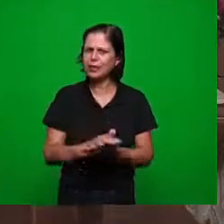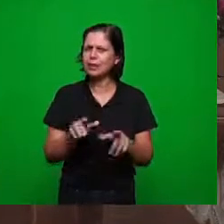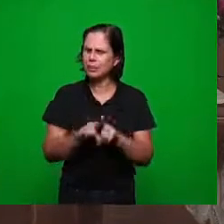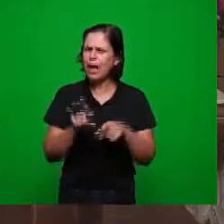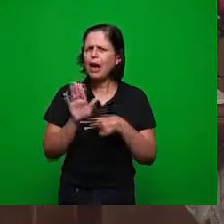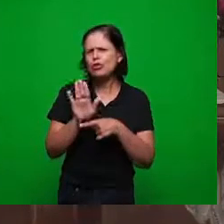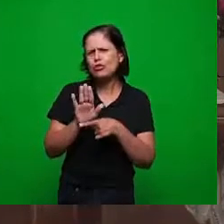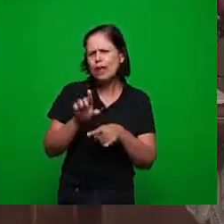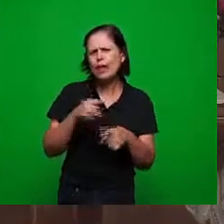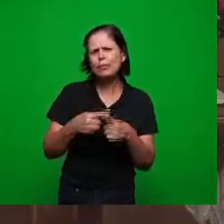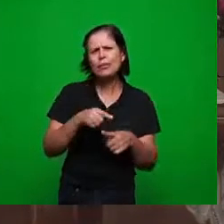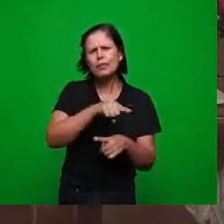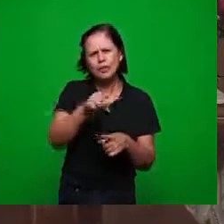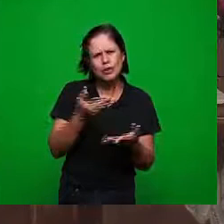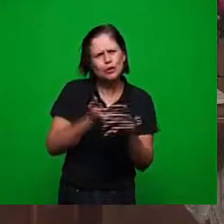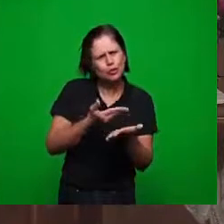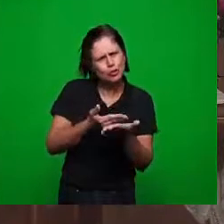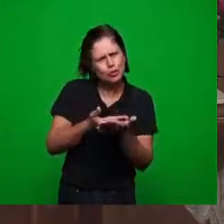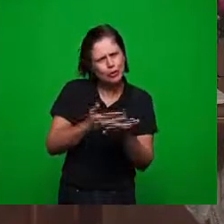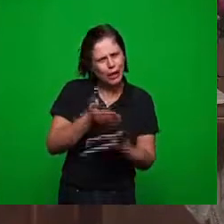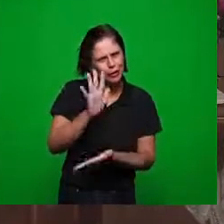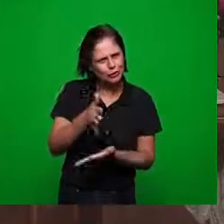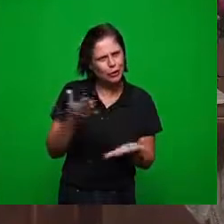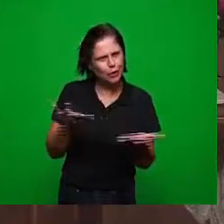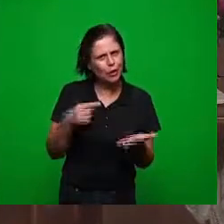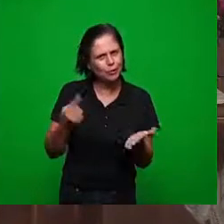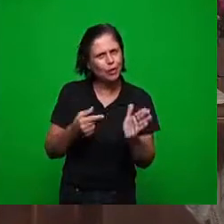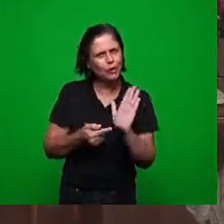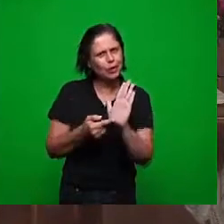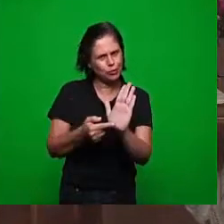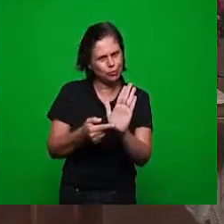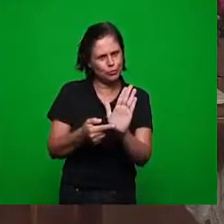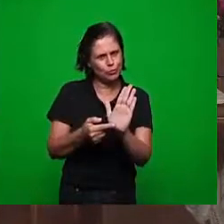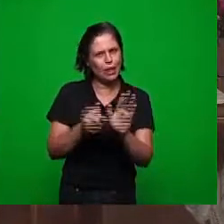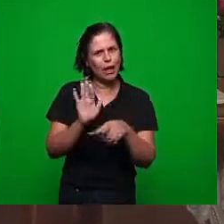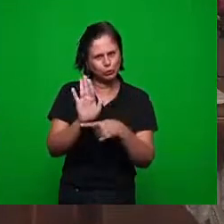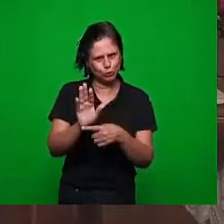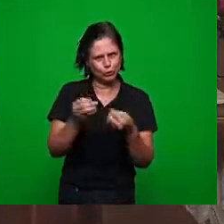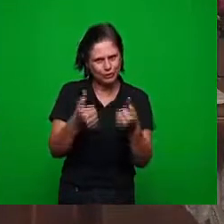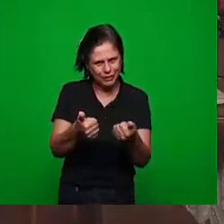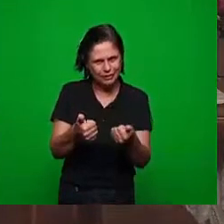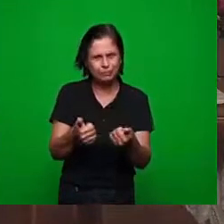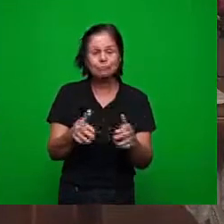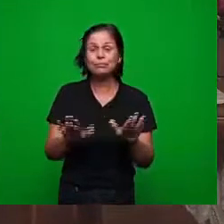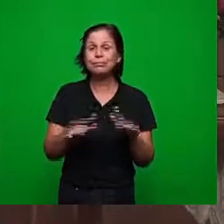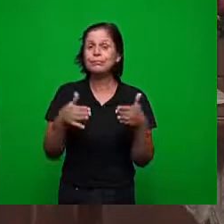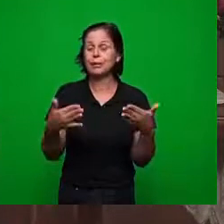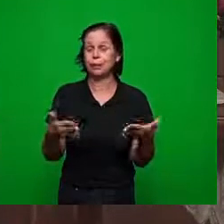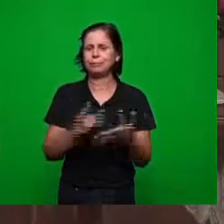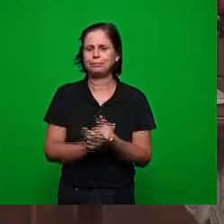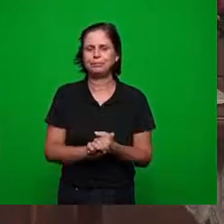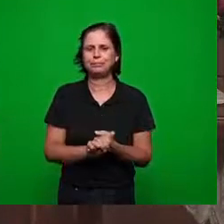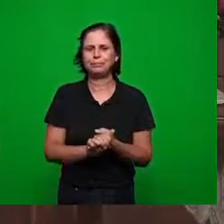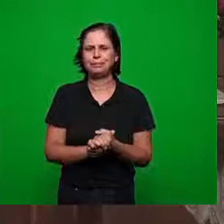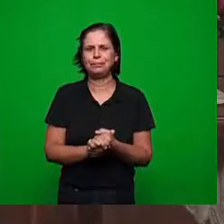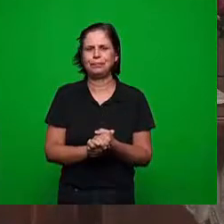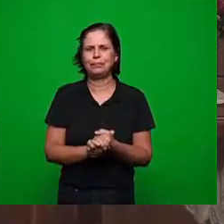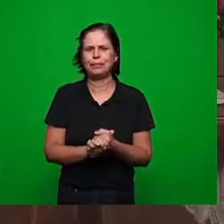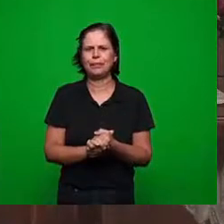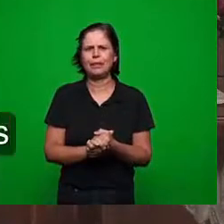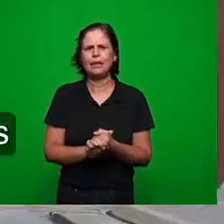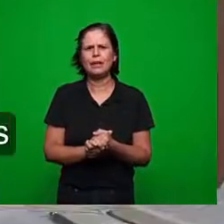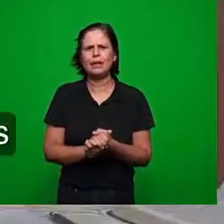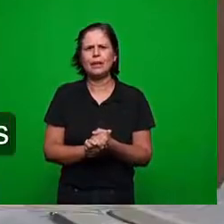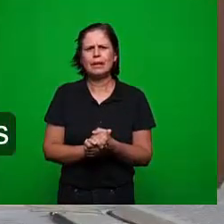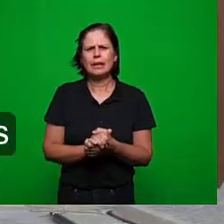que os irmãos desenvolveram nesses 12 minutos passados então vamos a primeira identificação das sete